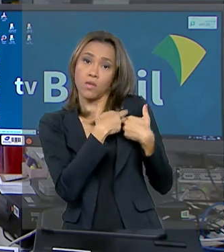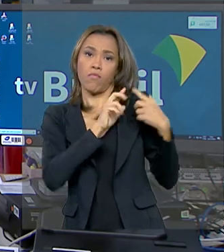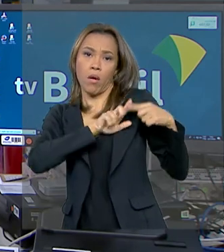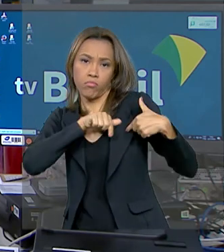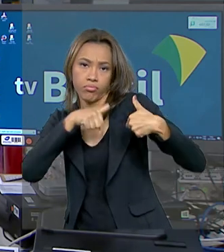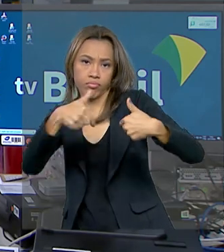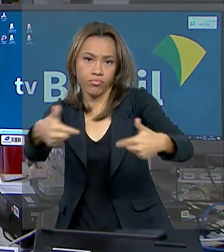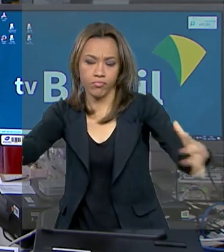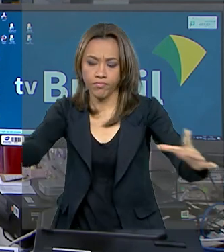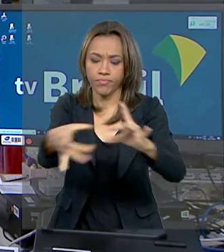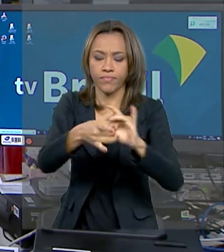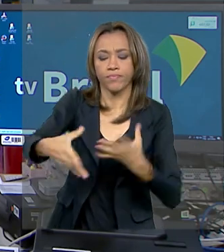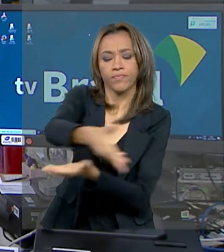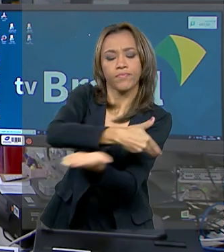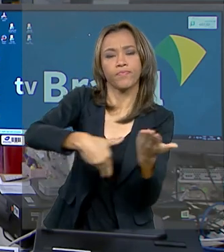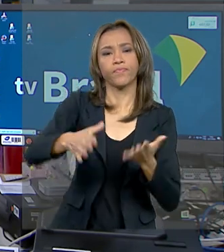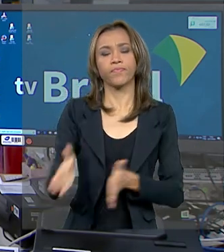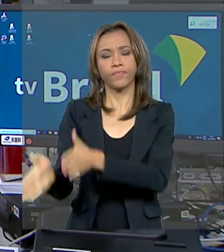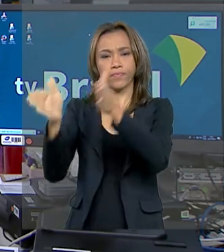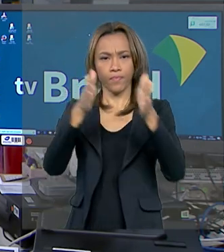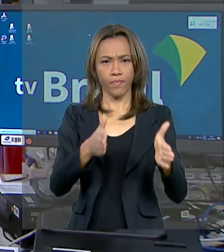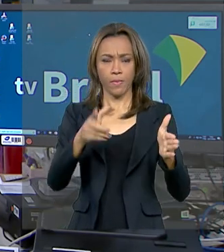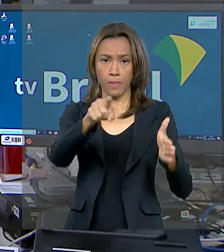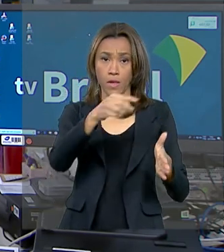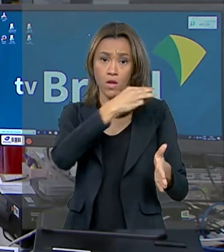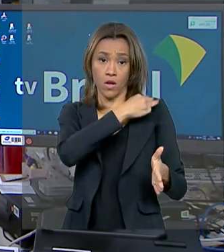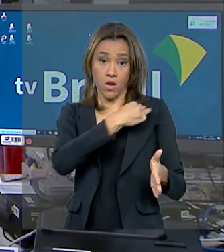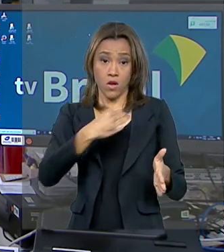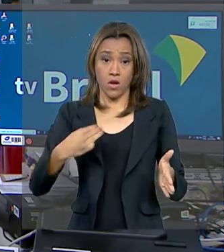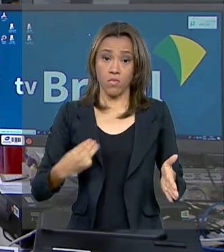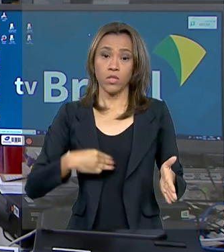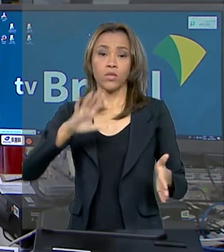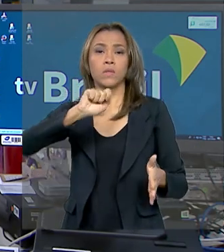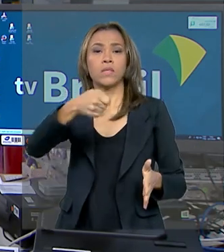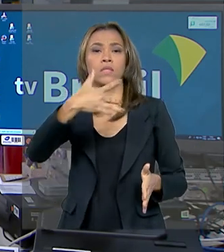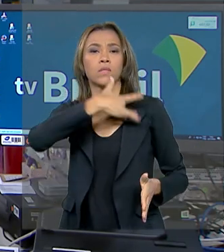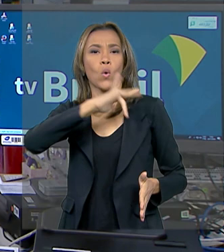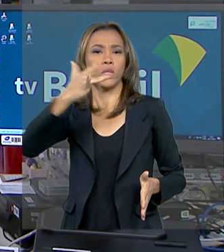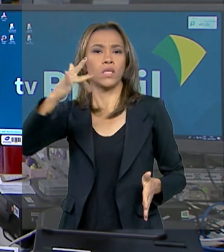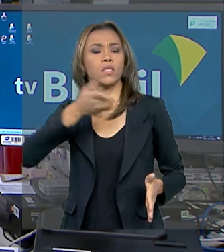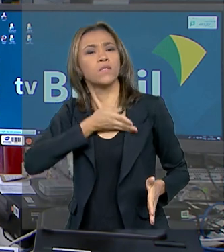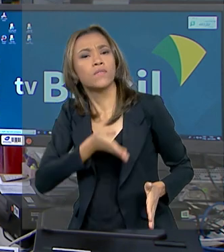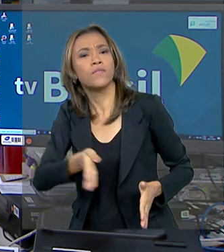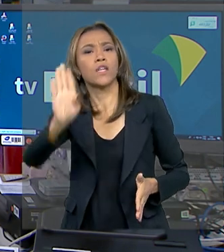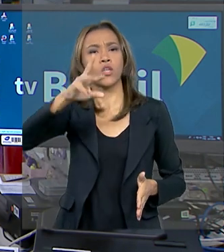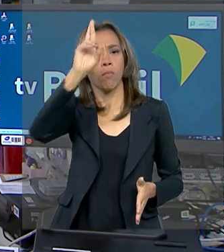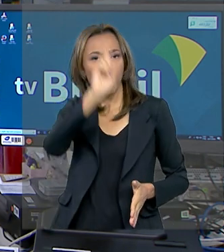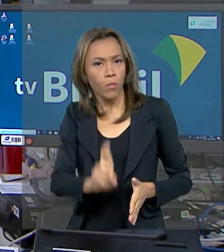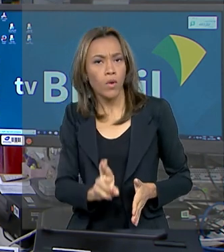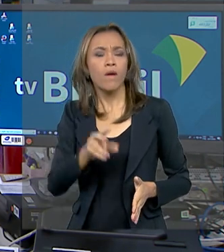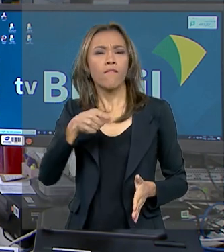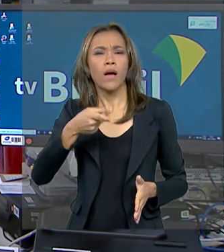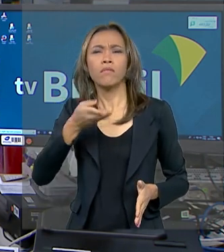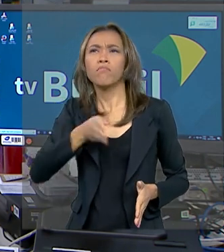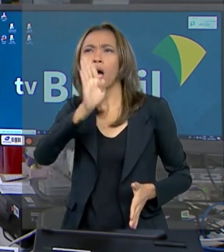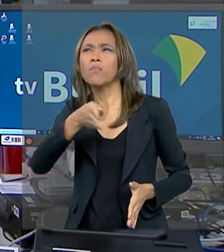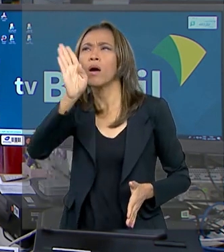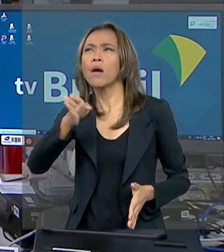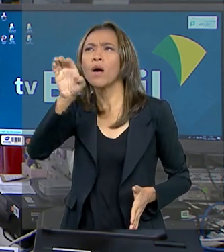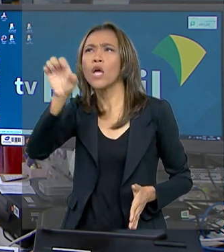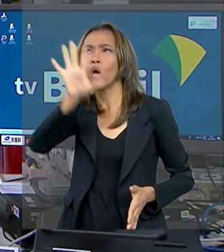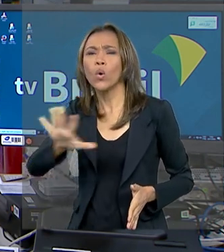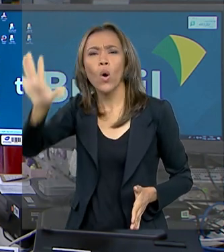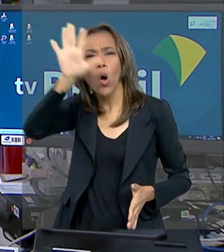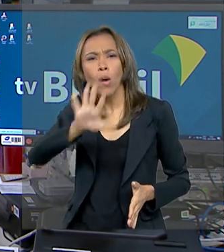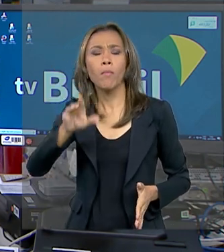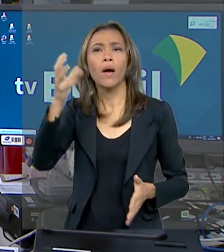O ministro-chefe da Casa Civil, Onyx Lorenzoni, está em Moscou, na Rússia. Ele está em viagem oficial por países europeus em busca de investimentos